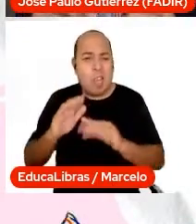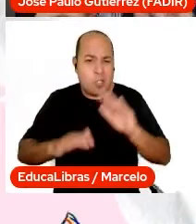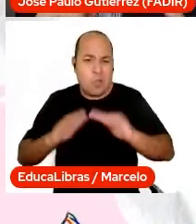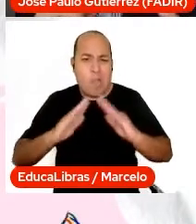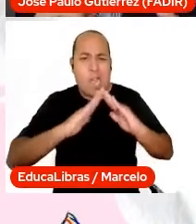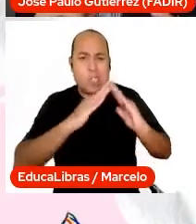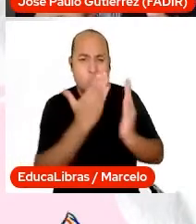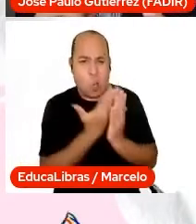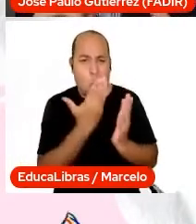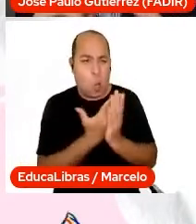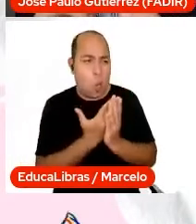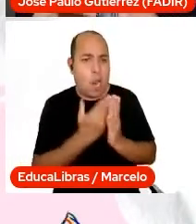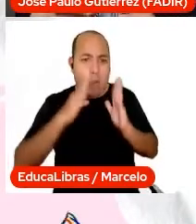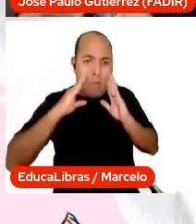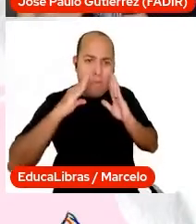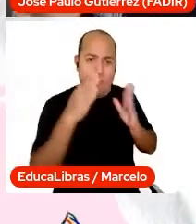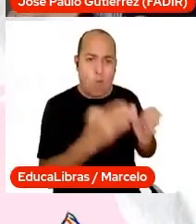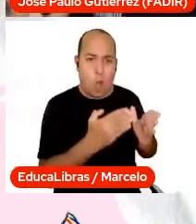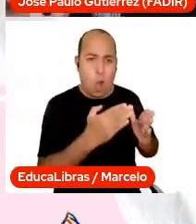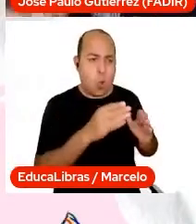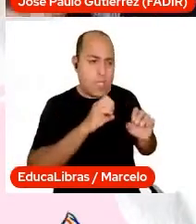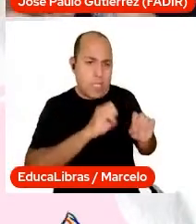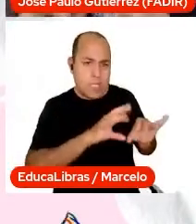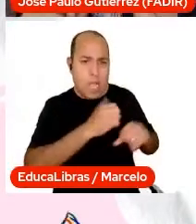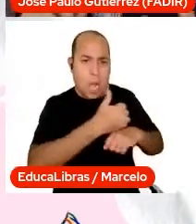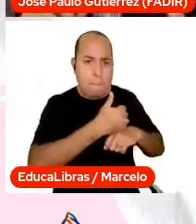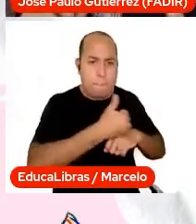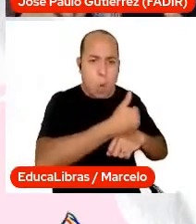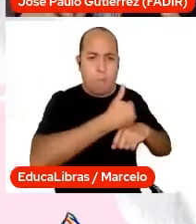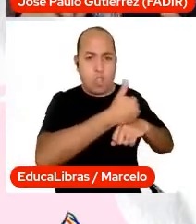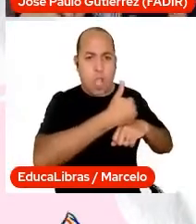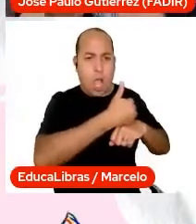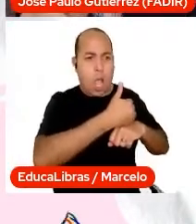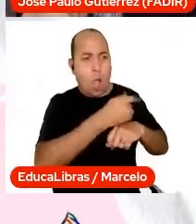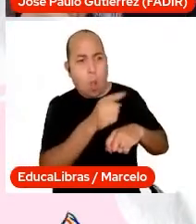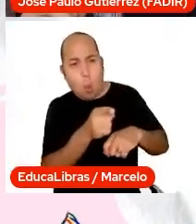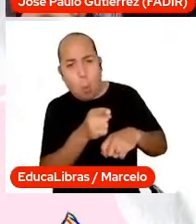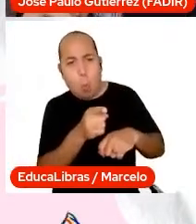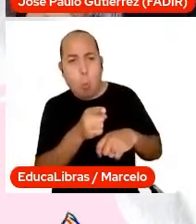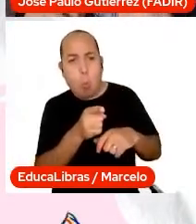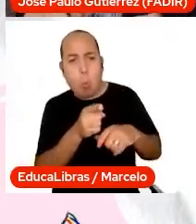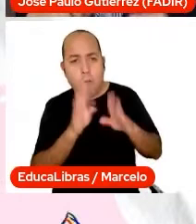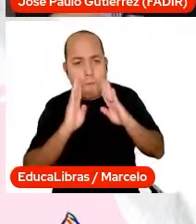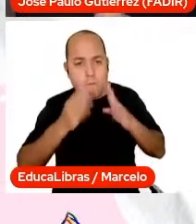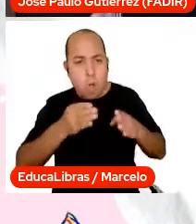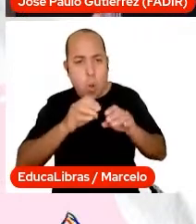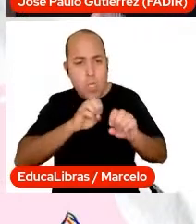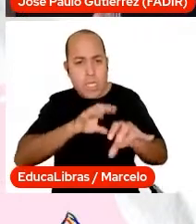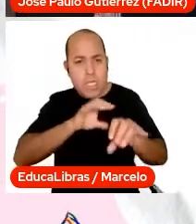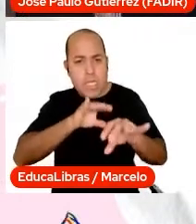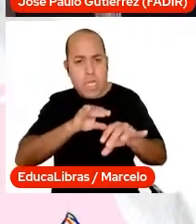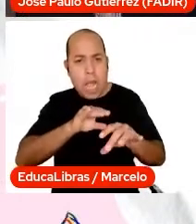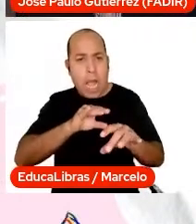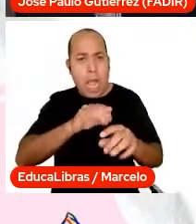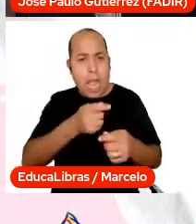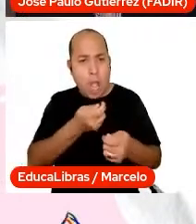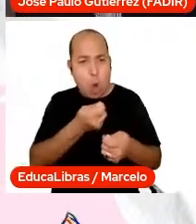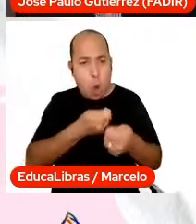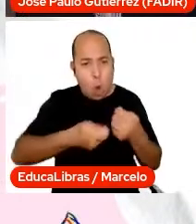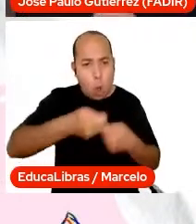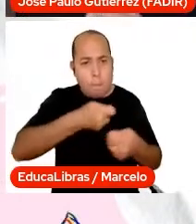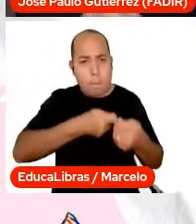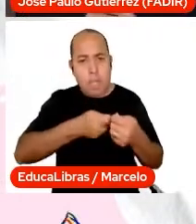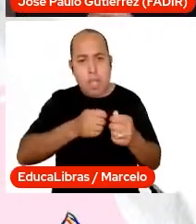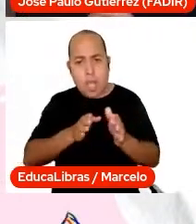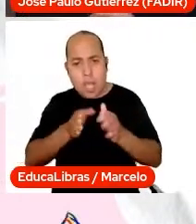ensino profissionalizante, no ensino da economia, da tecnologia, porém, é importante o assunto dos direitos humanos